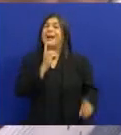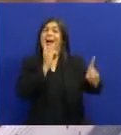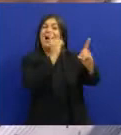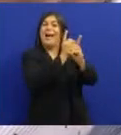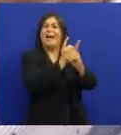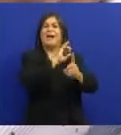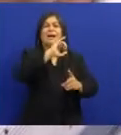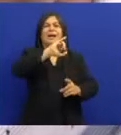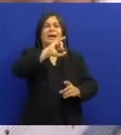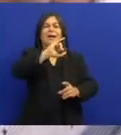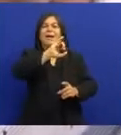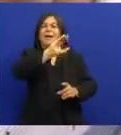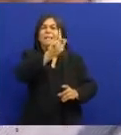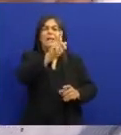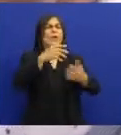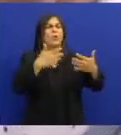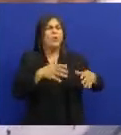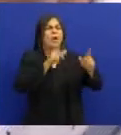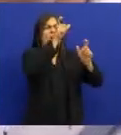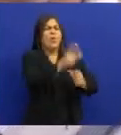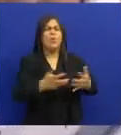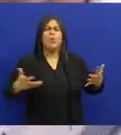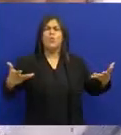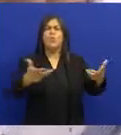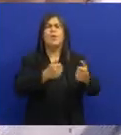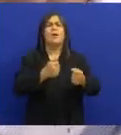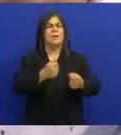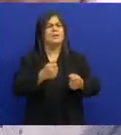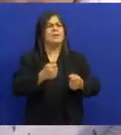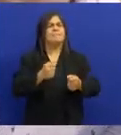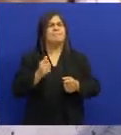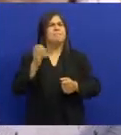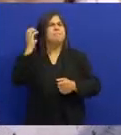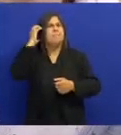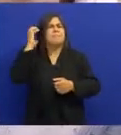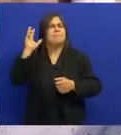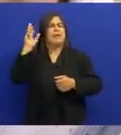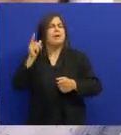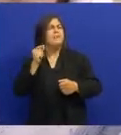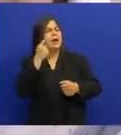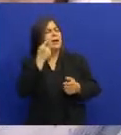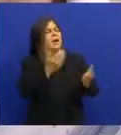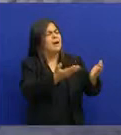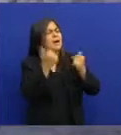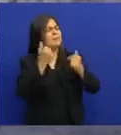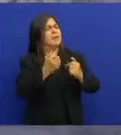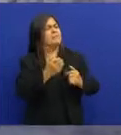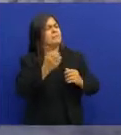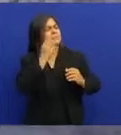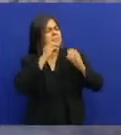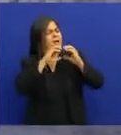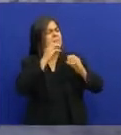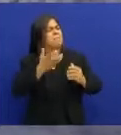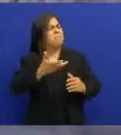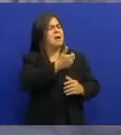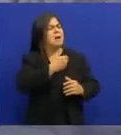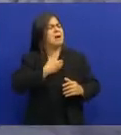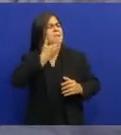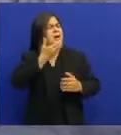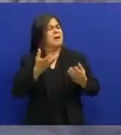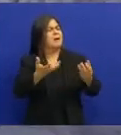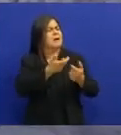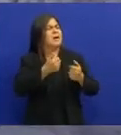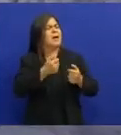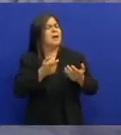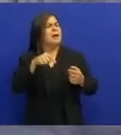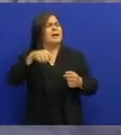conheceu Jackson em Campina Grande Ficou impressionado Com a performance dele Tanto no pandeiro Como no vocal E aqui Estava